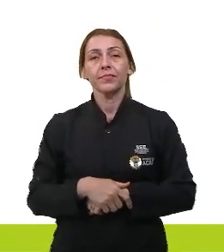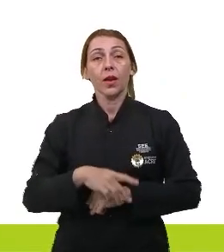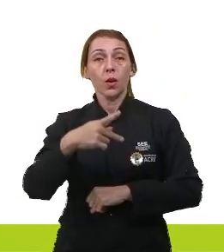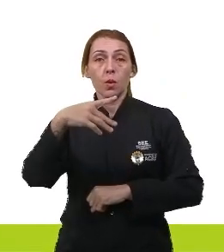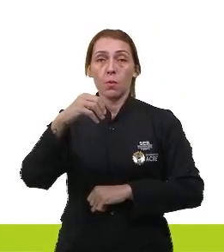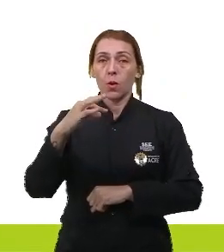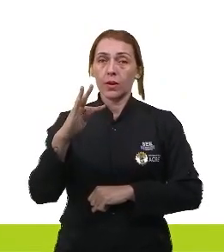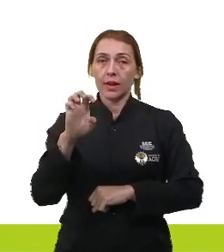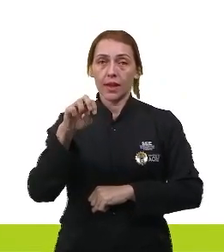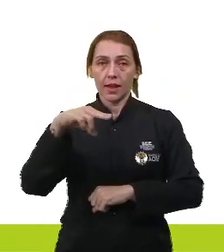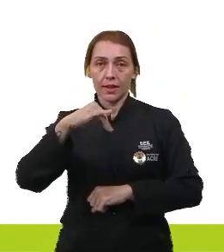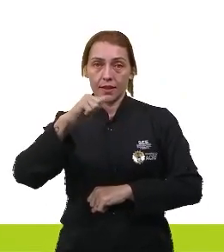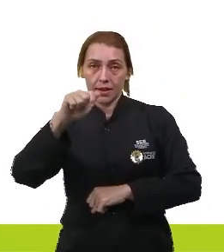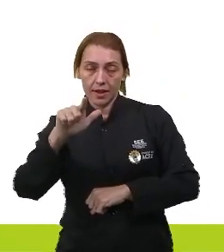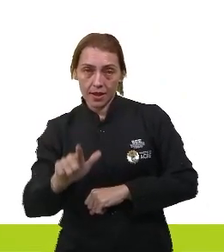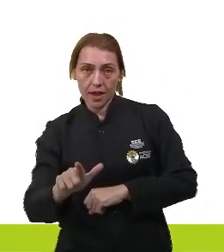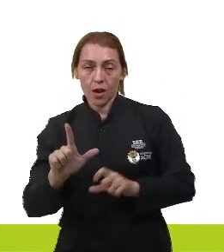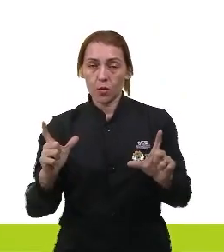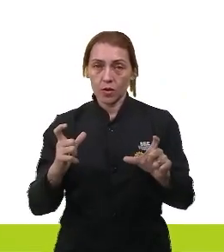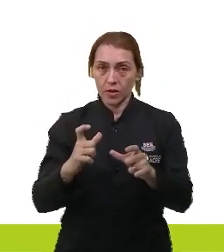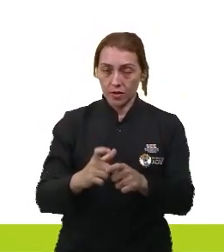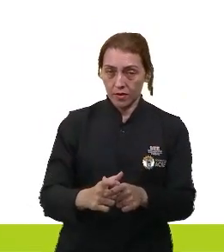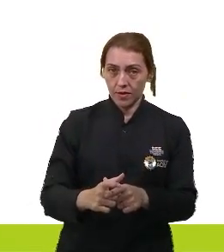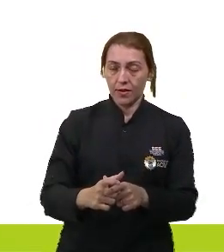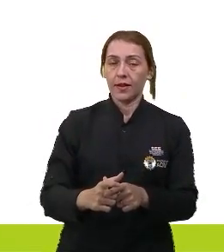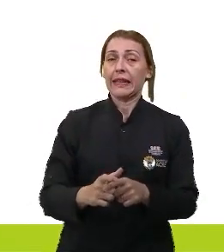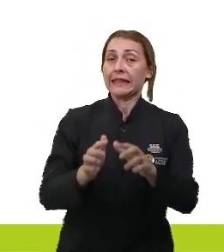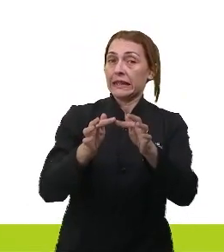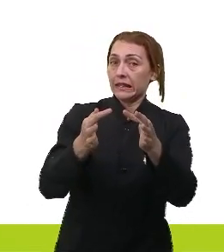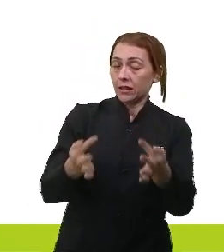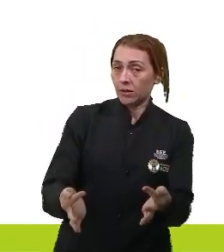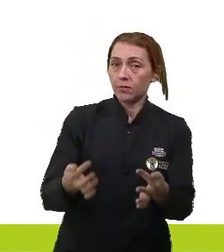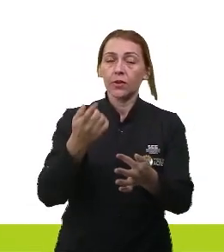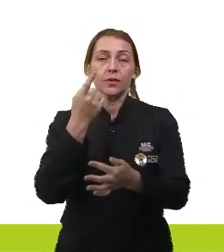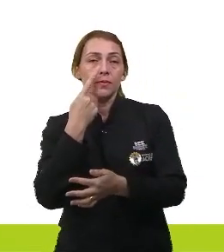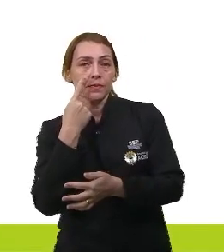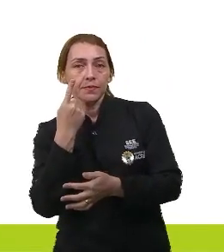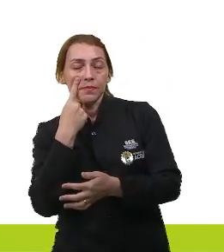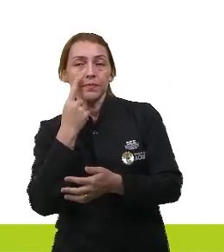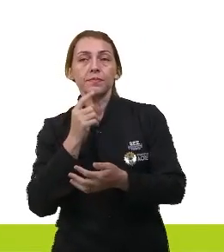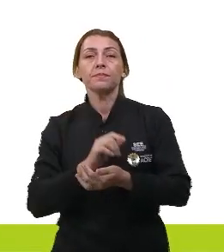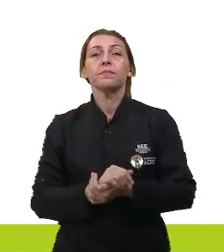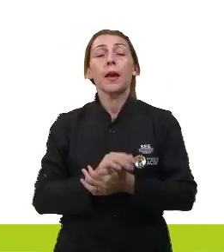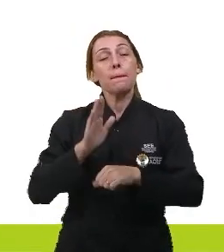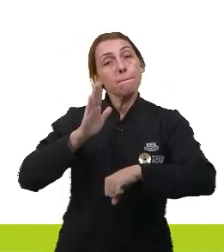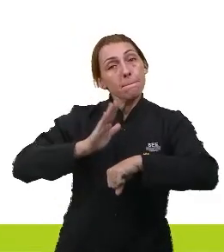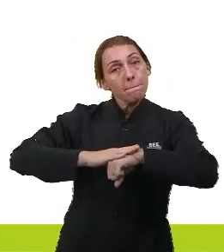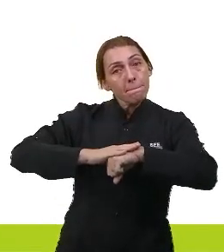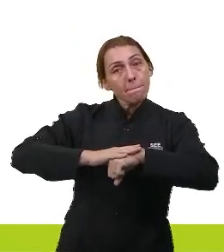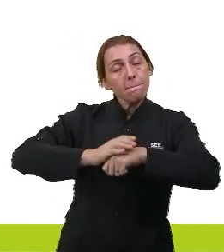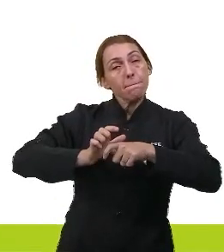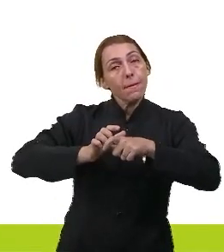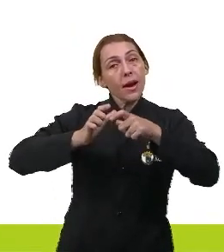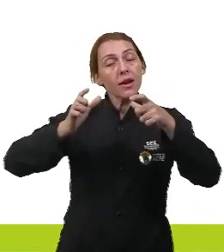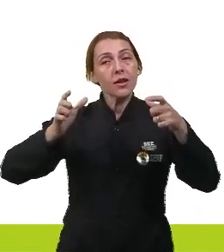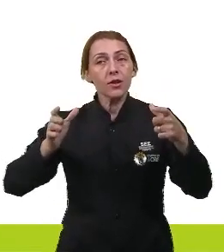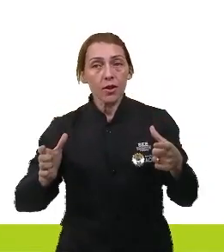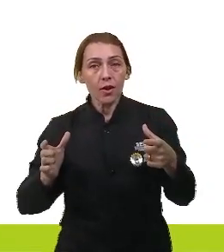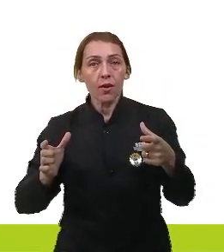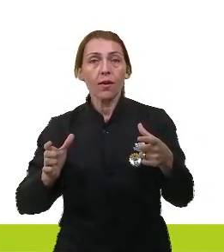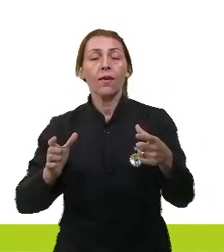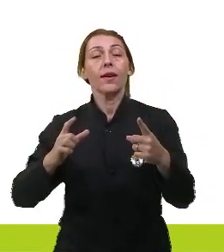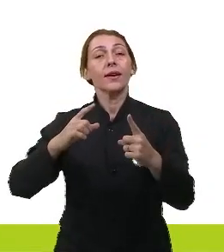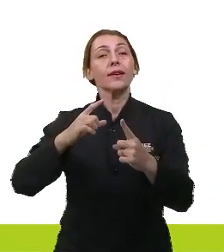potencial de redução, pessoal, ele funciona de uma maneira muito simples. Olha só, quanto maior for esse